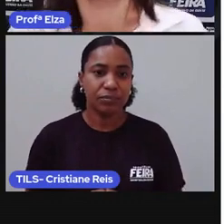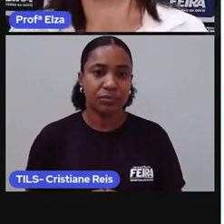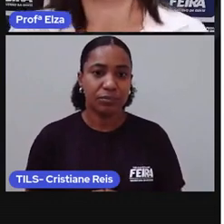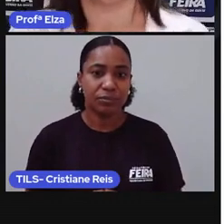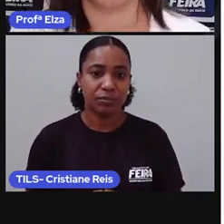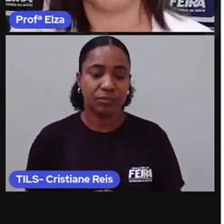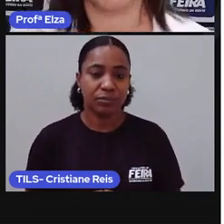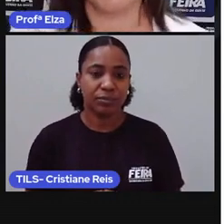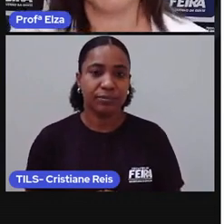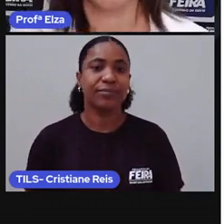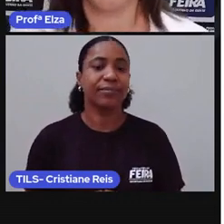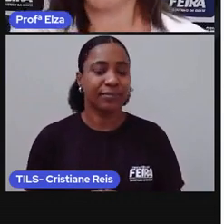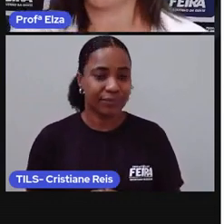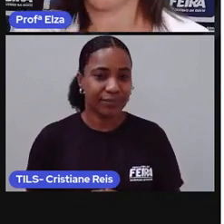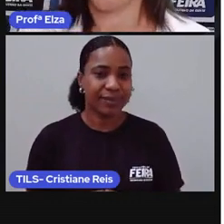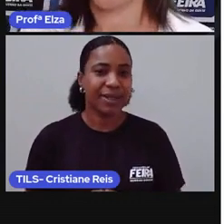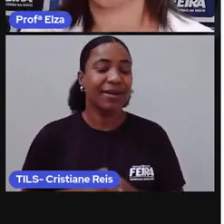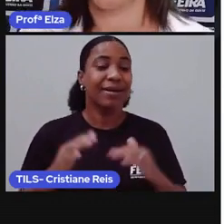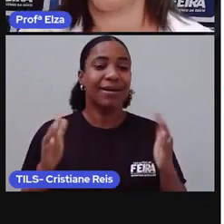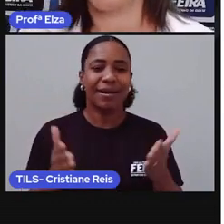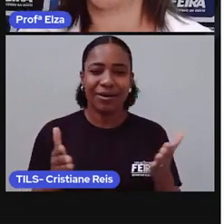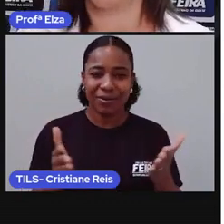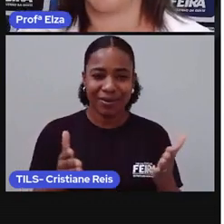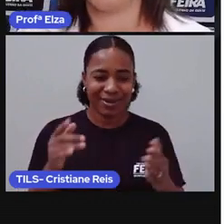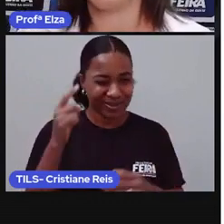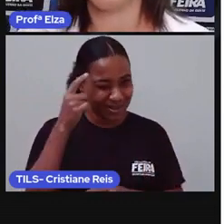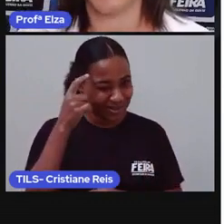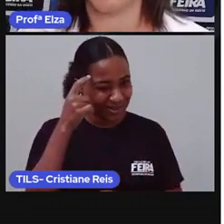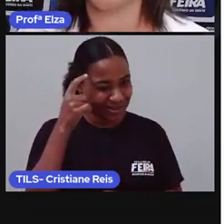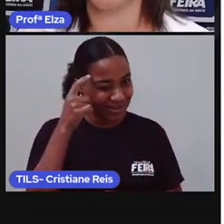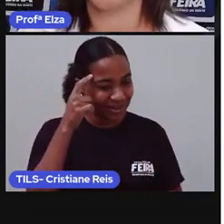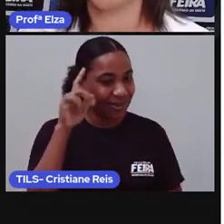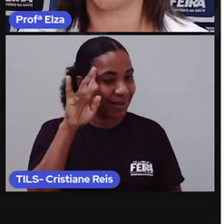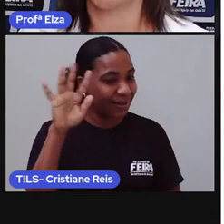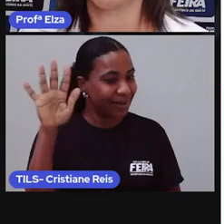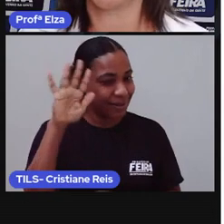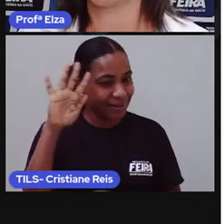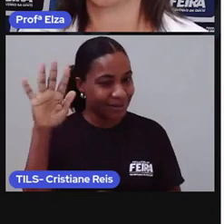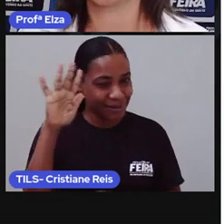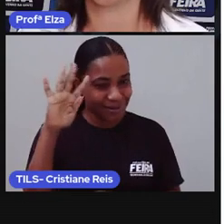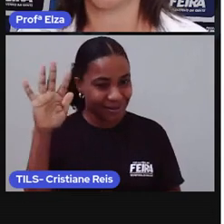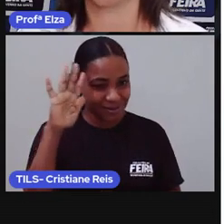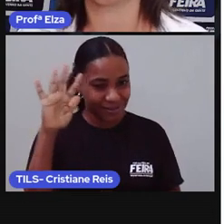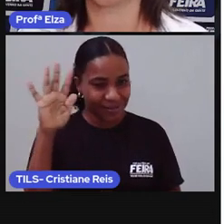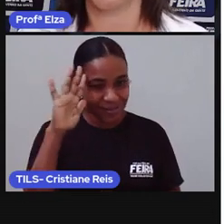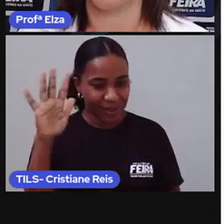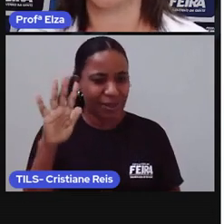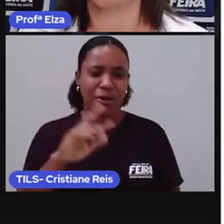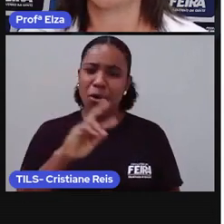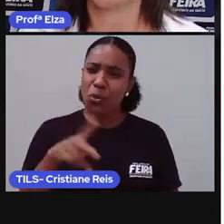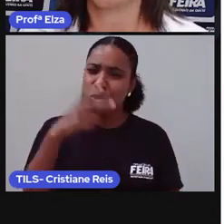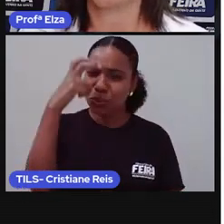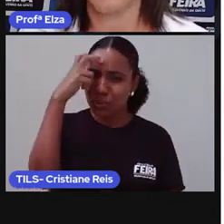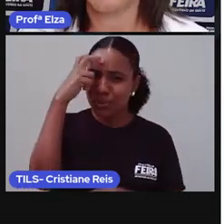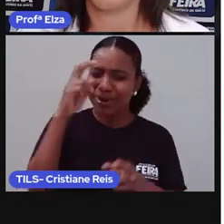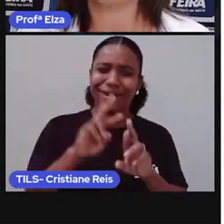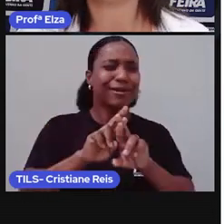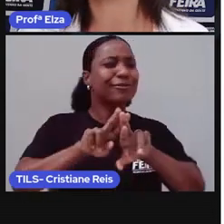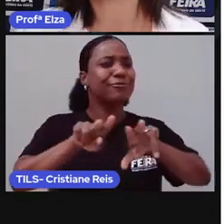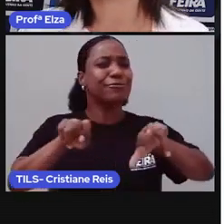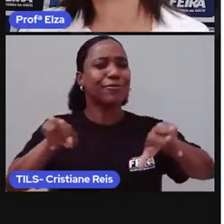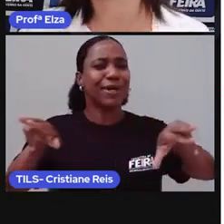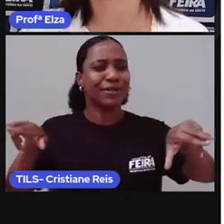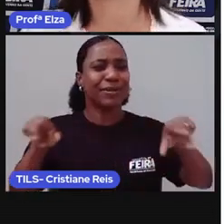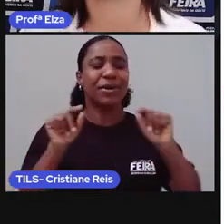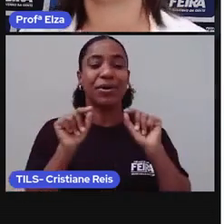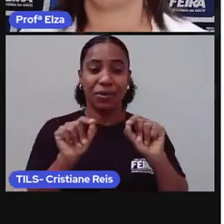Nesse momento, vamos parar um pouquinho para pensar sobre a diversidade cultural. É